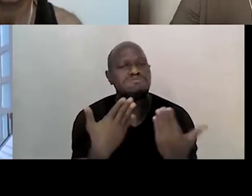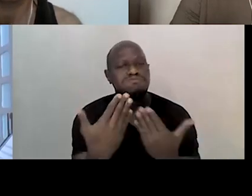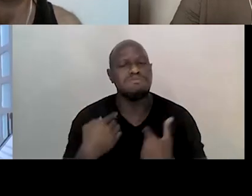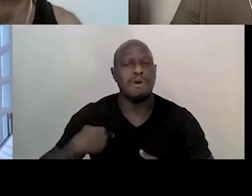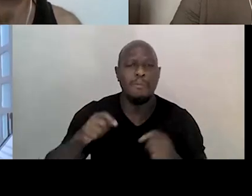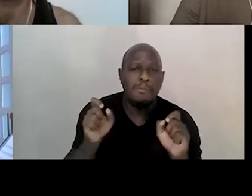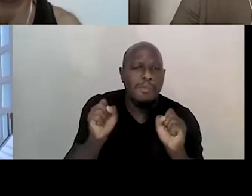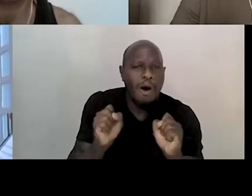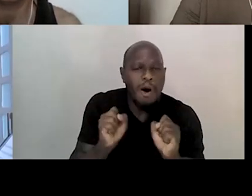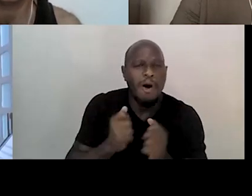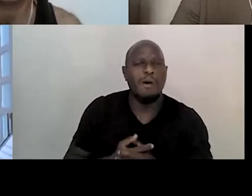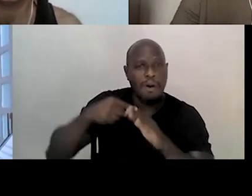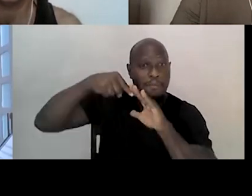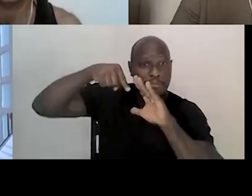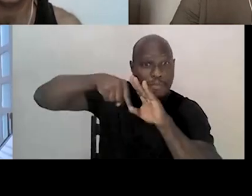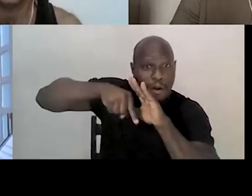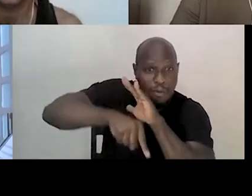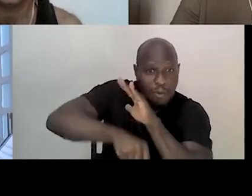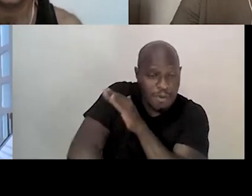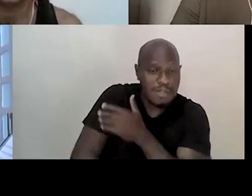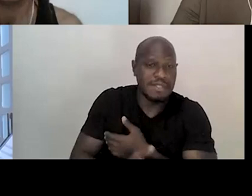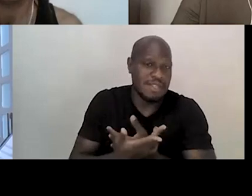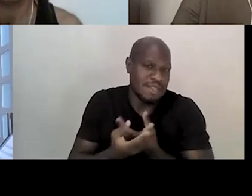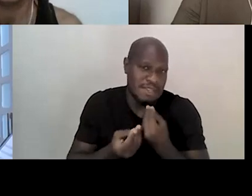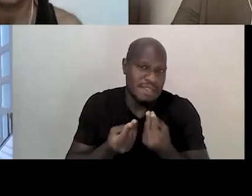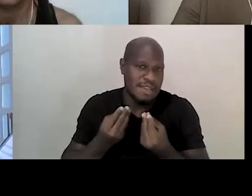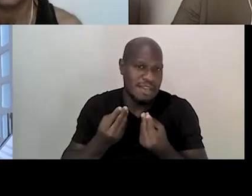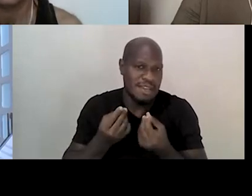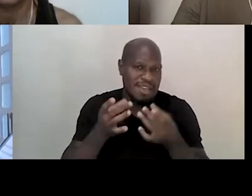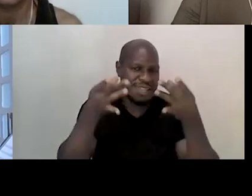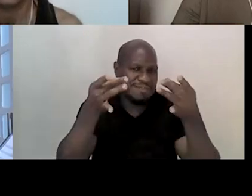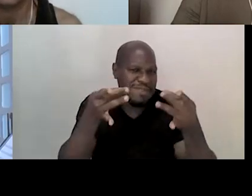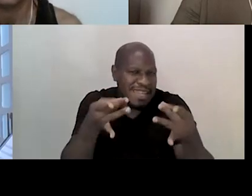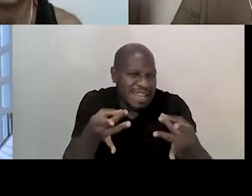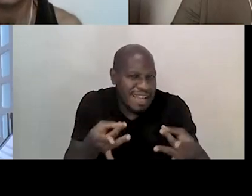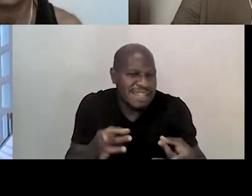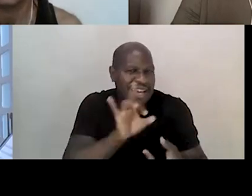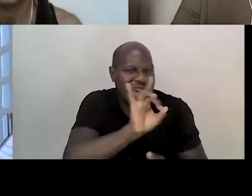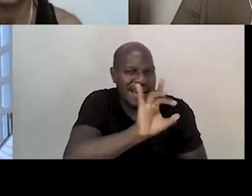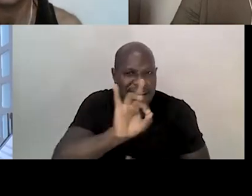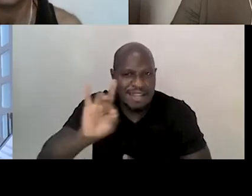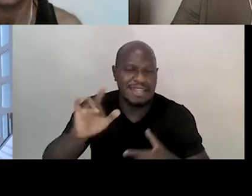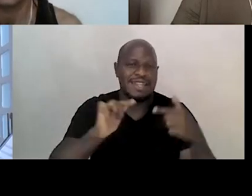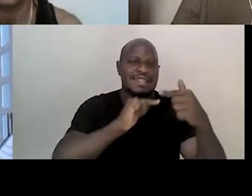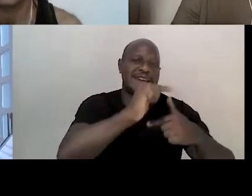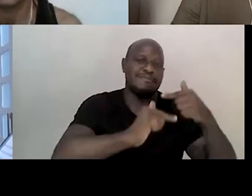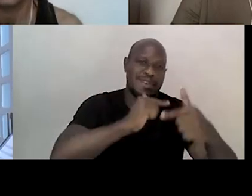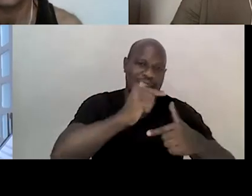gente pode aprofundar um pouco mais na especificidade de cada trabalho, né? Que são